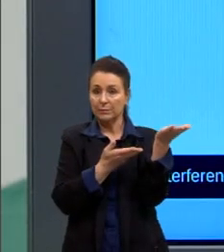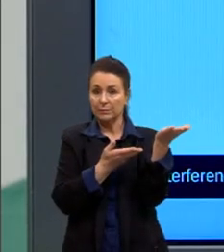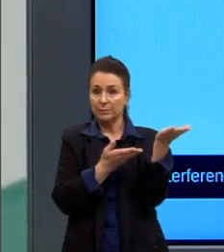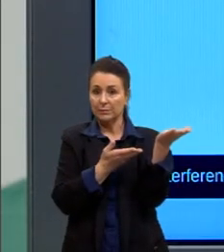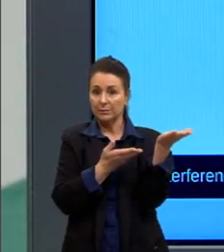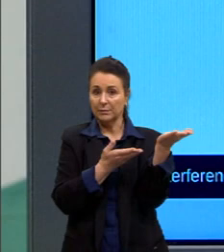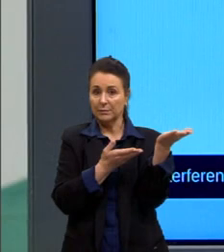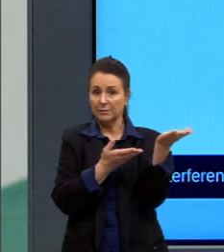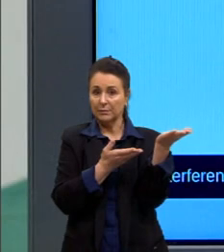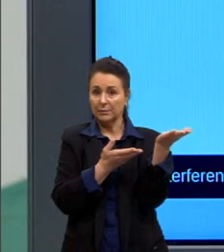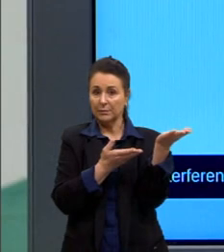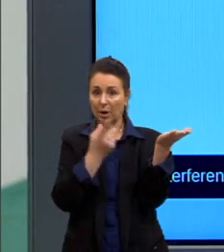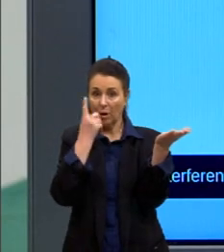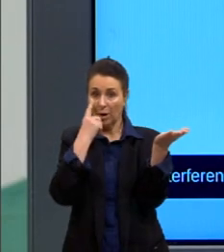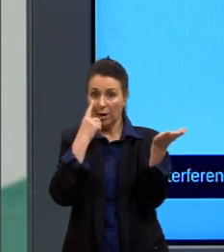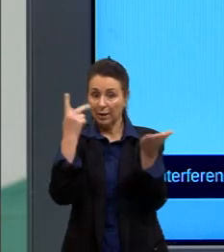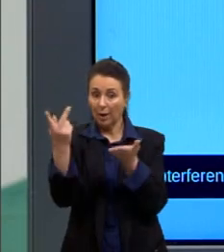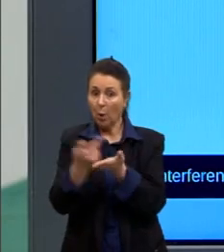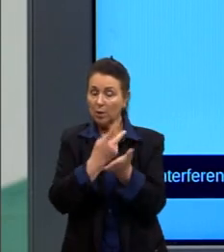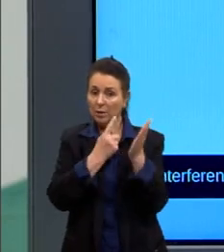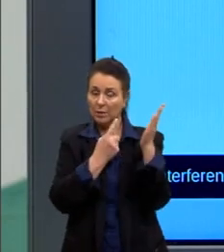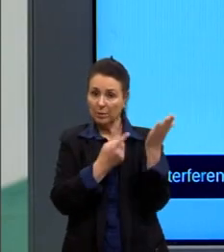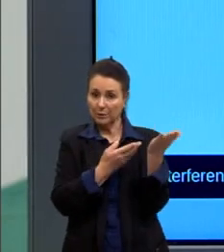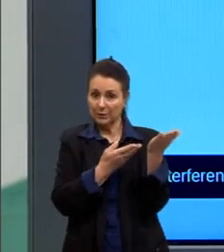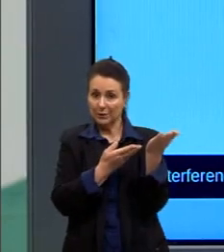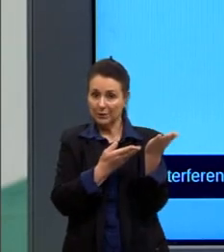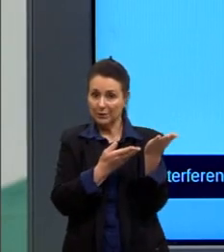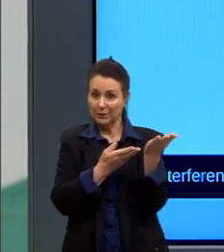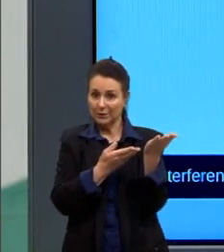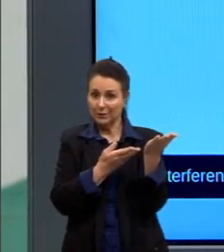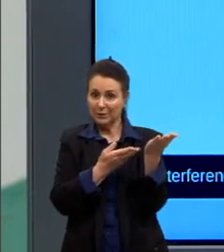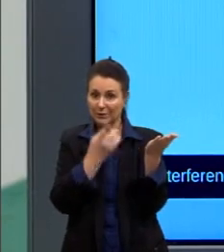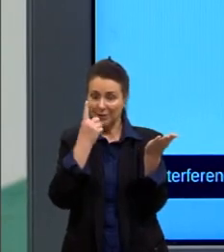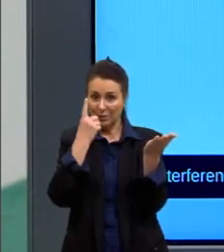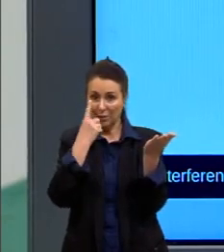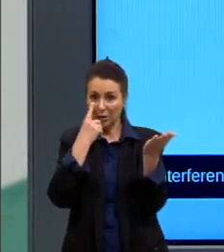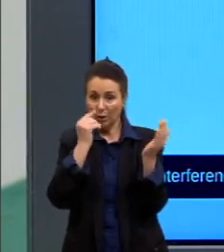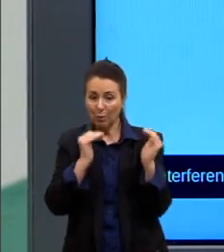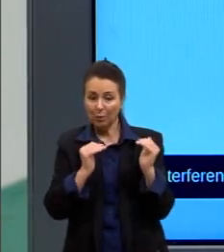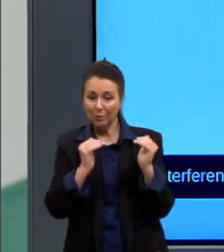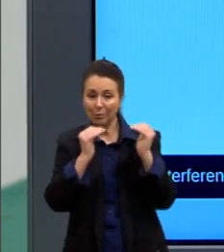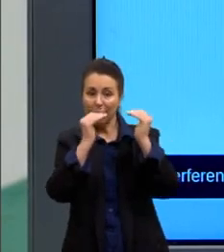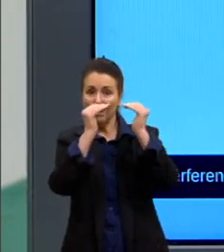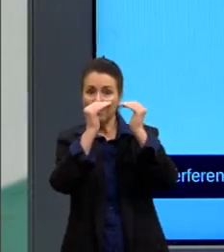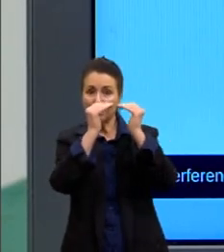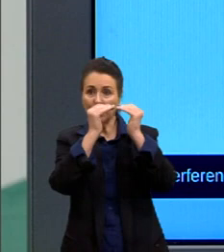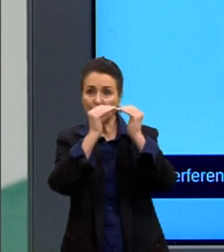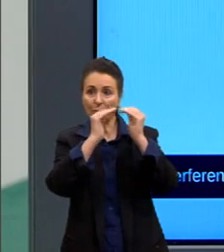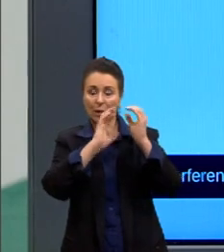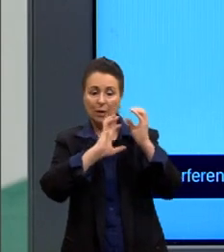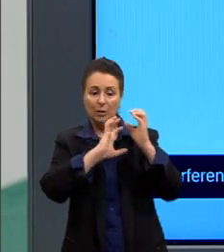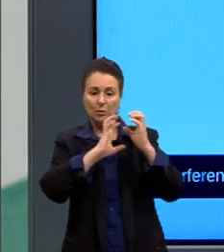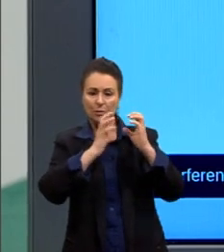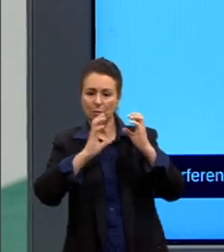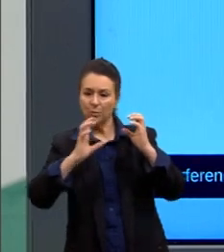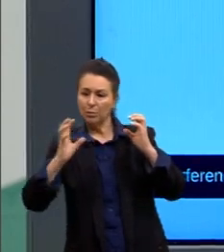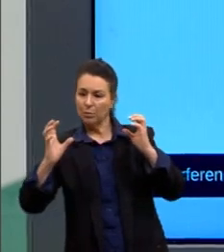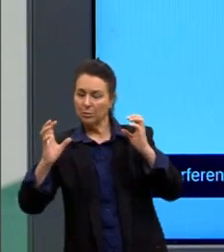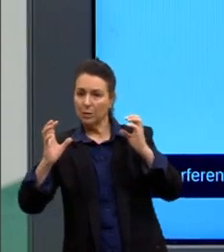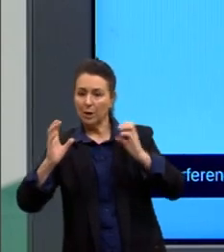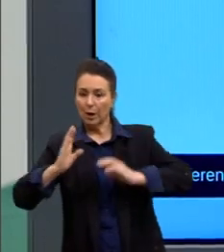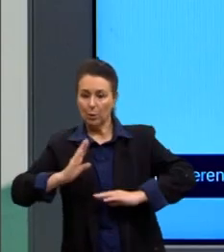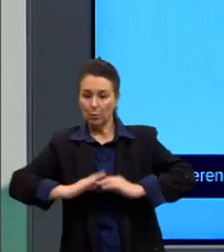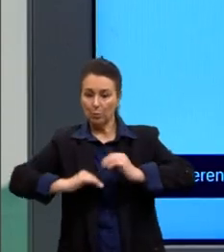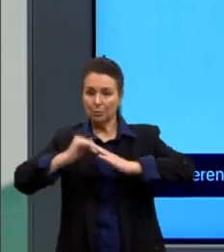Olha o que está acontecendo ali, ó. Eu começo a observar o padrão, então, de ondas construtivas e destrutivas.